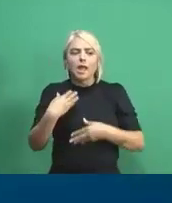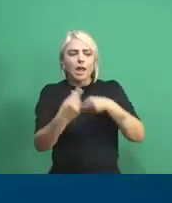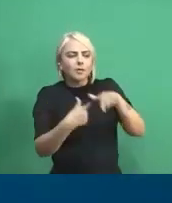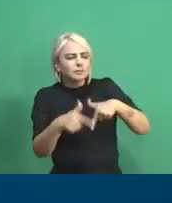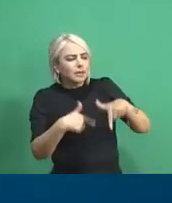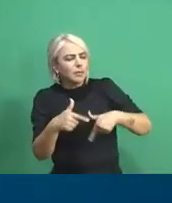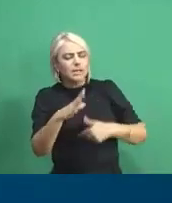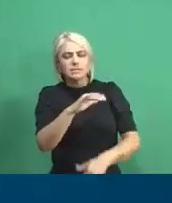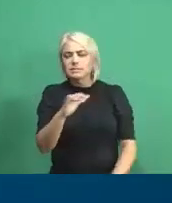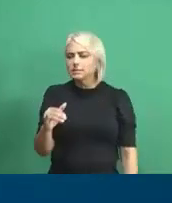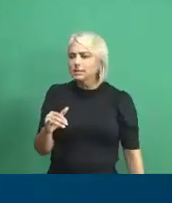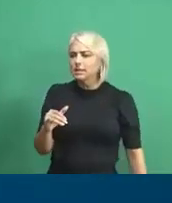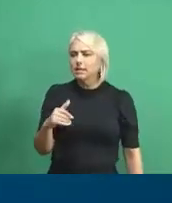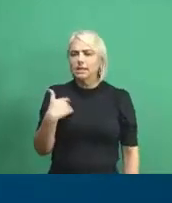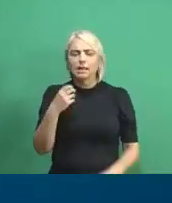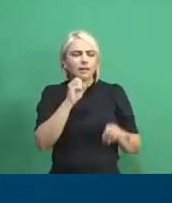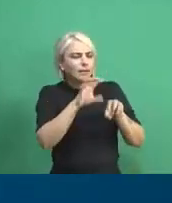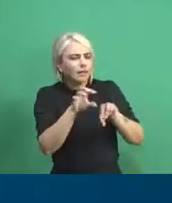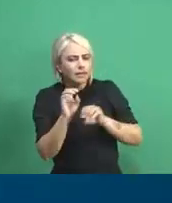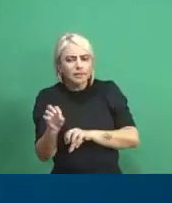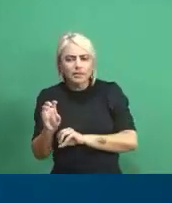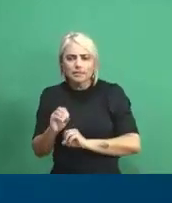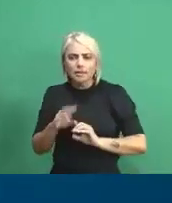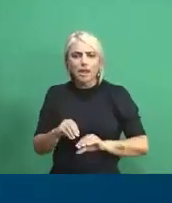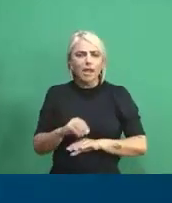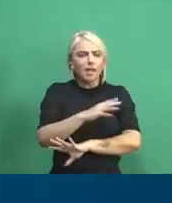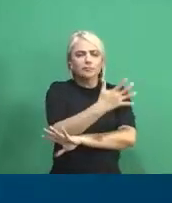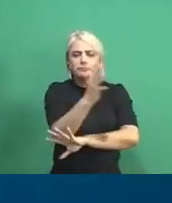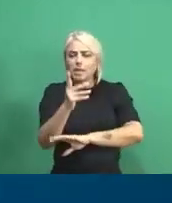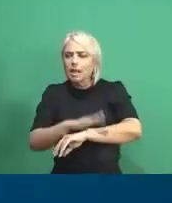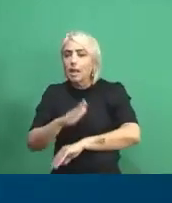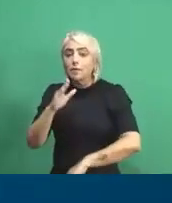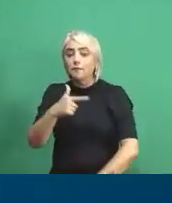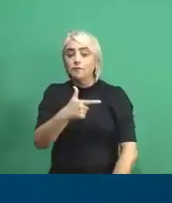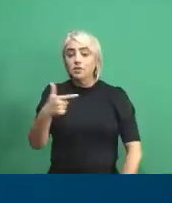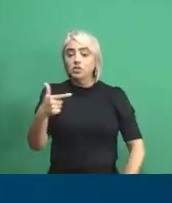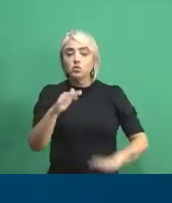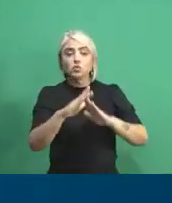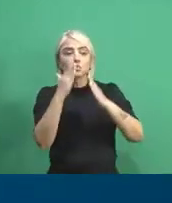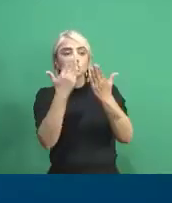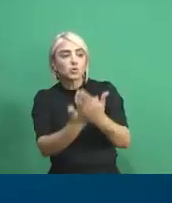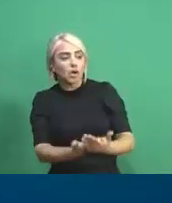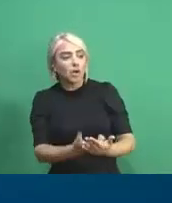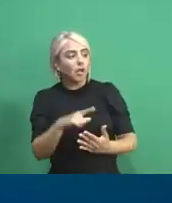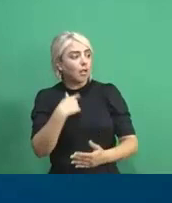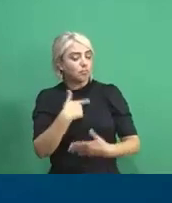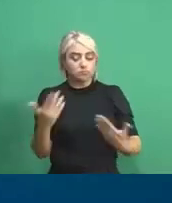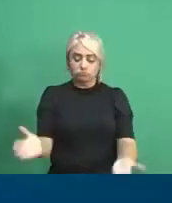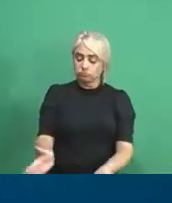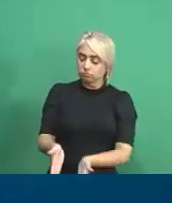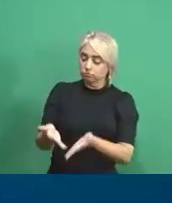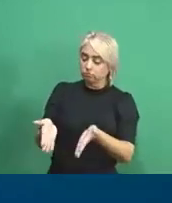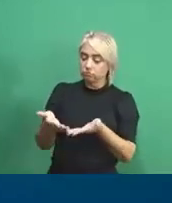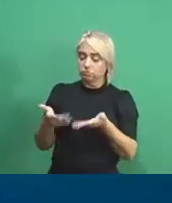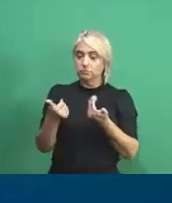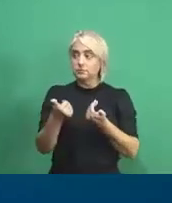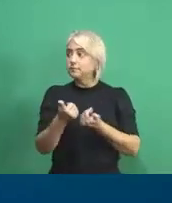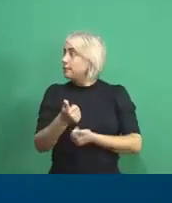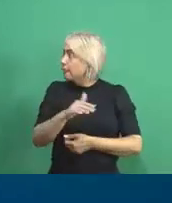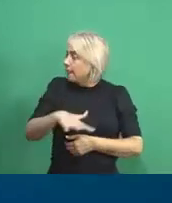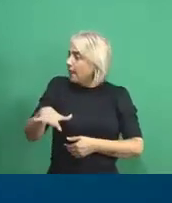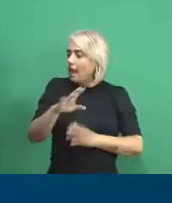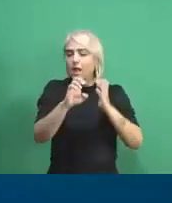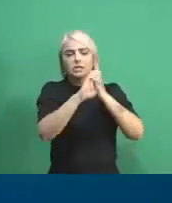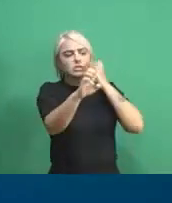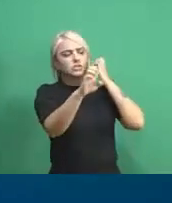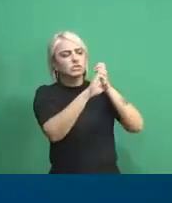ciência, ensino, educação ambiental, com mais de 22 escolas. Nós promovemos, desde a área de